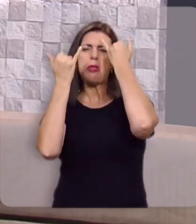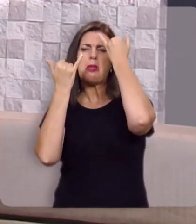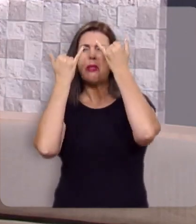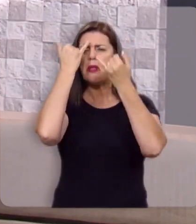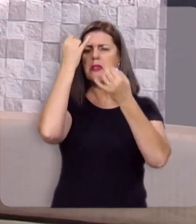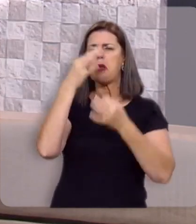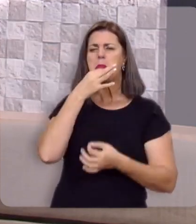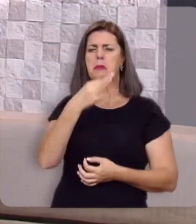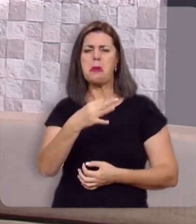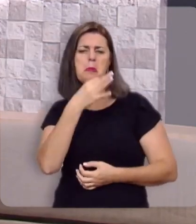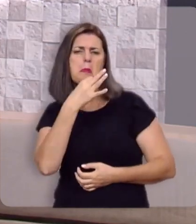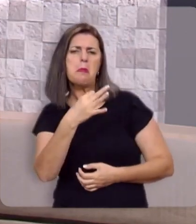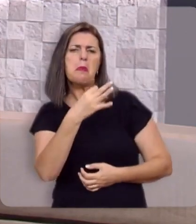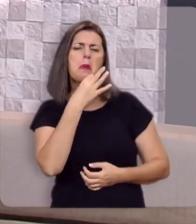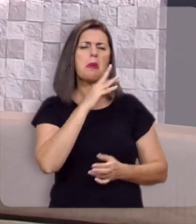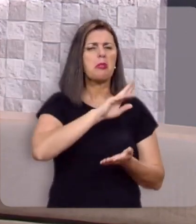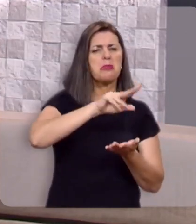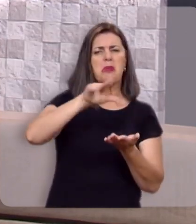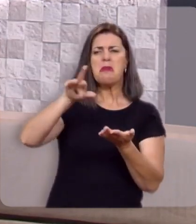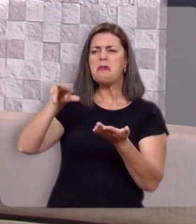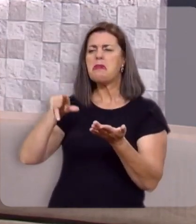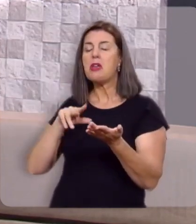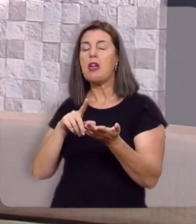de tantas ideias, de tantas propostas,